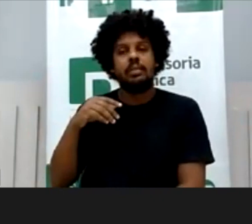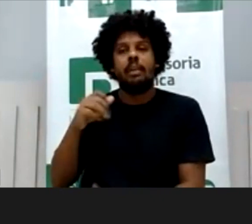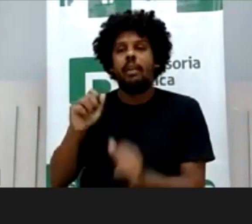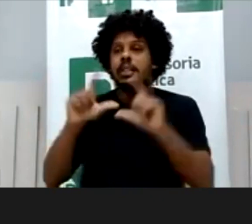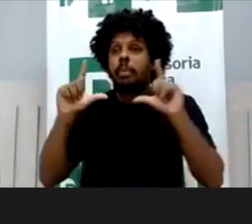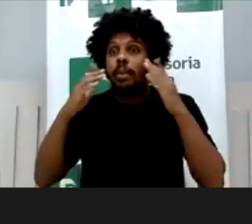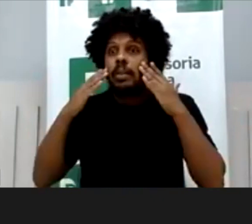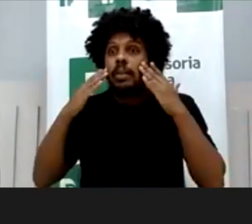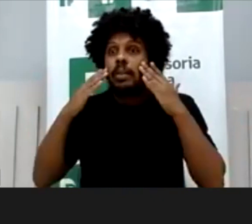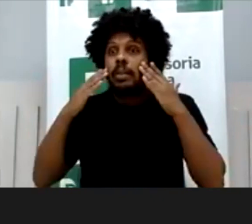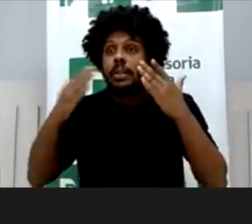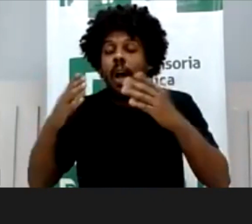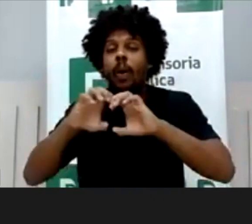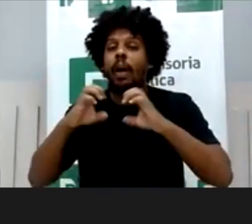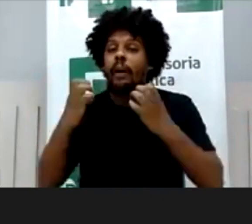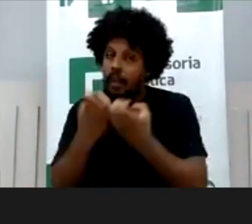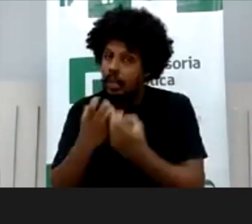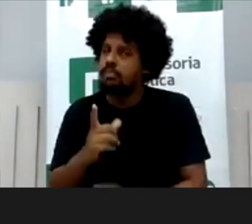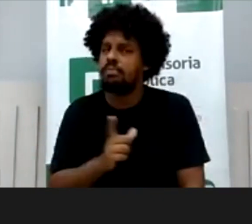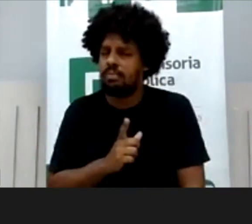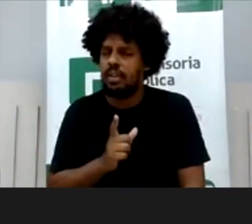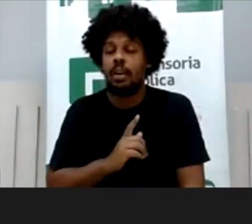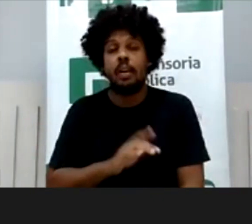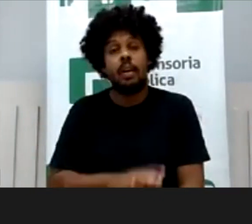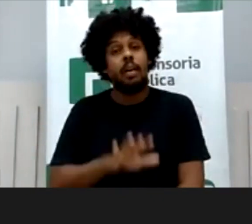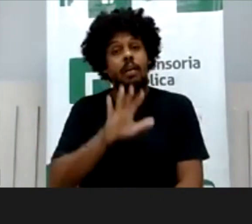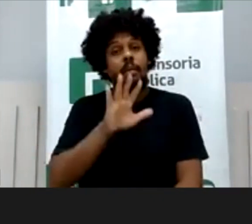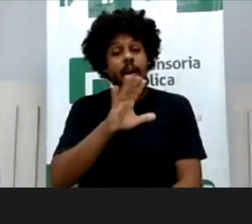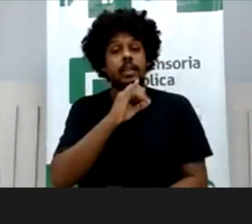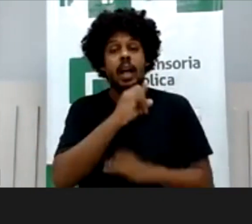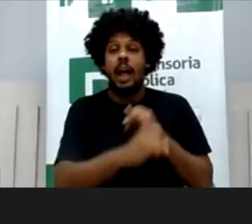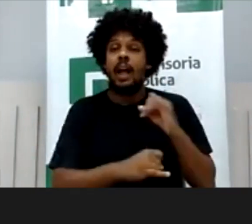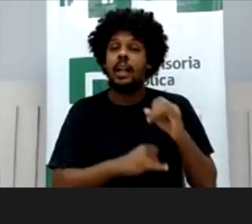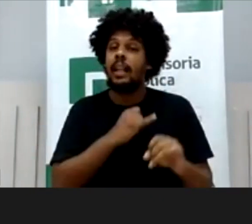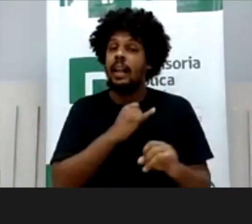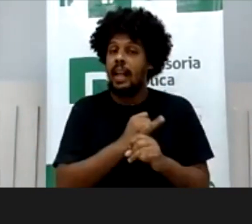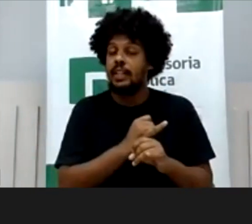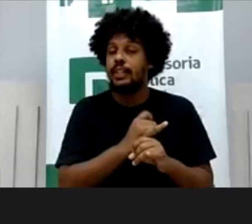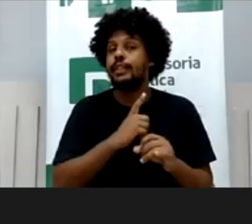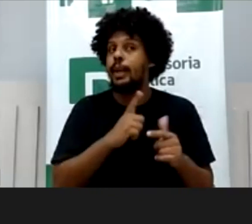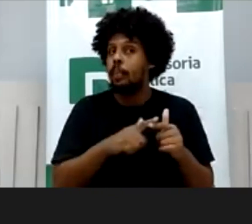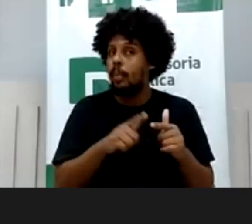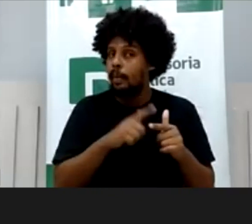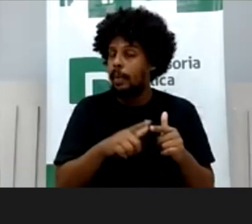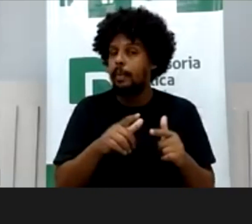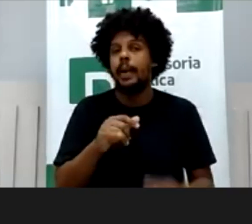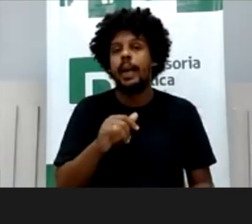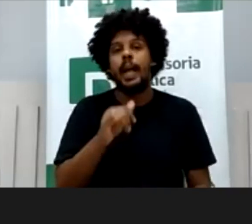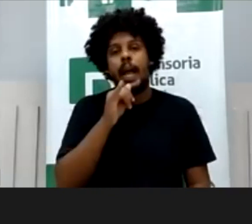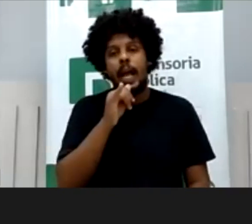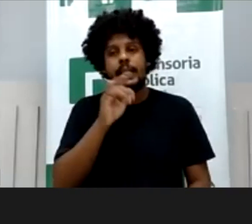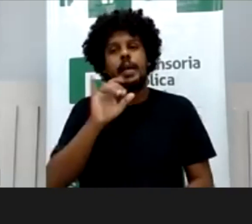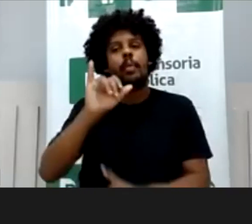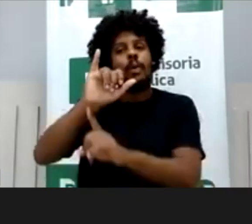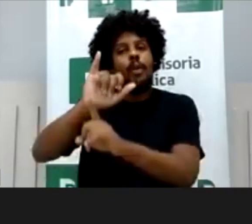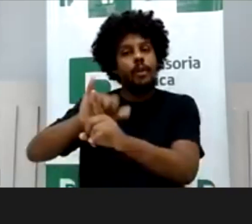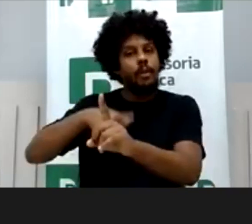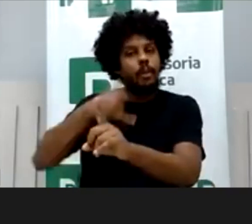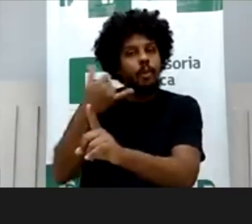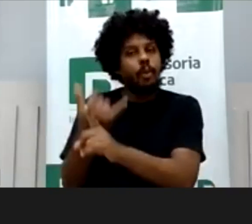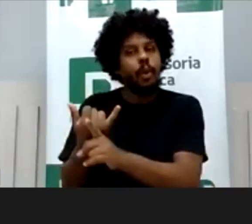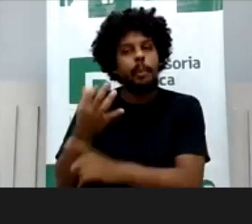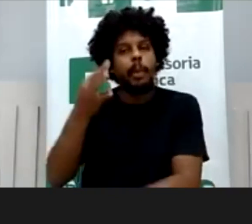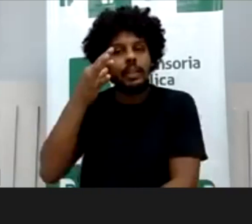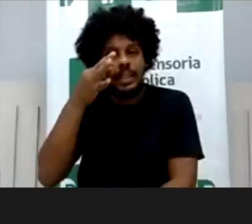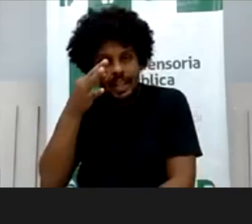internet, ela tem um outro agravante, ela não tem, assim como o bullying, tem uma diferença entre o bullying da vida, entre aspas, analógica, e o